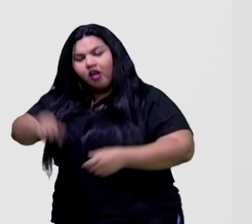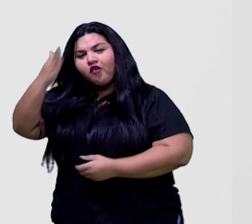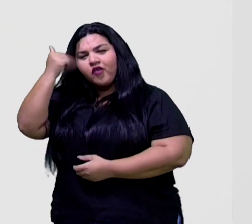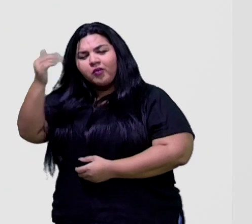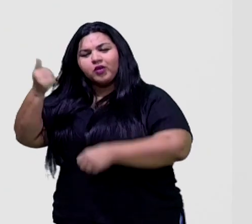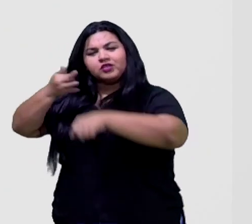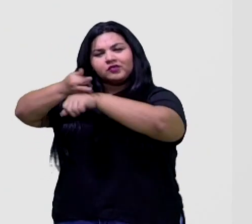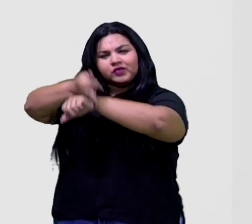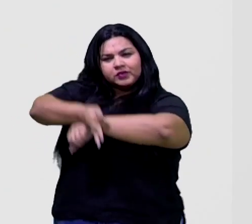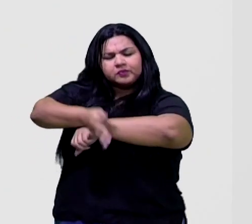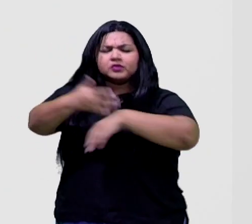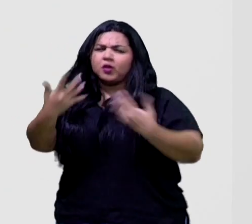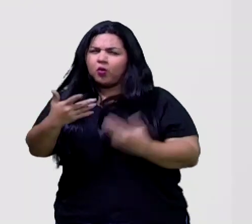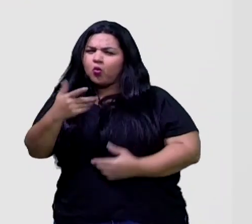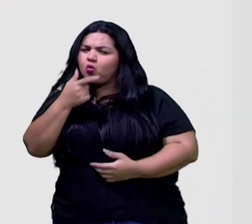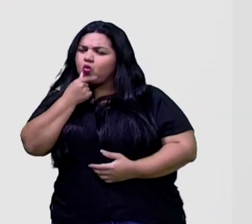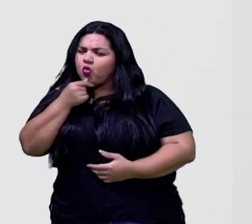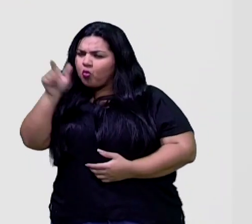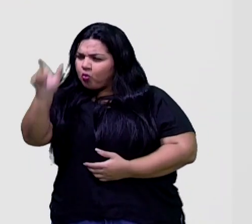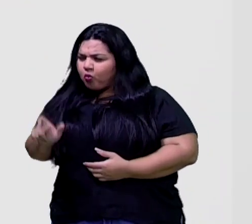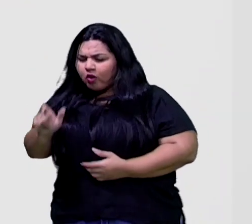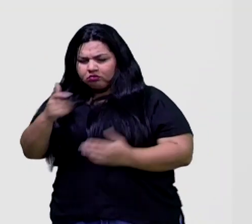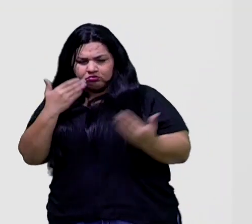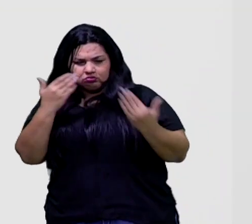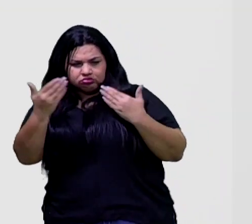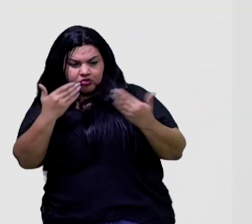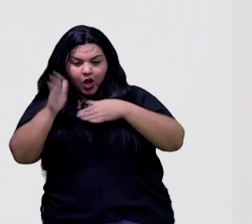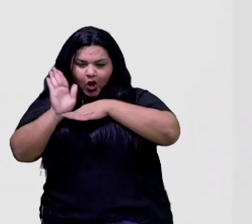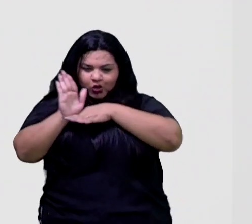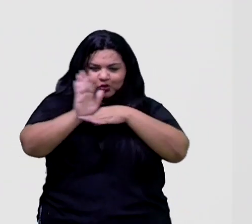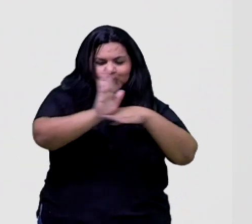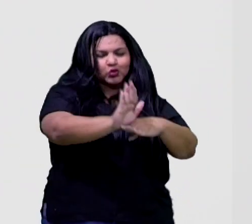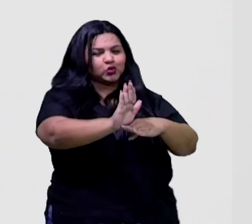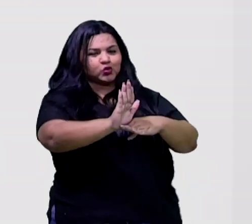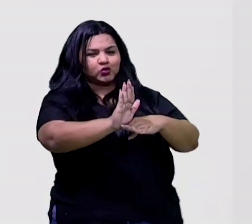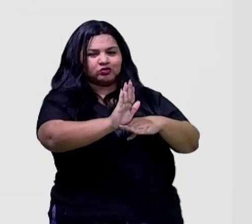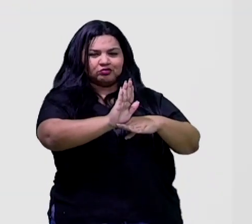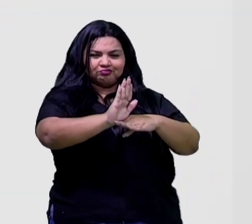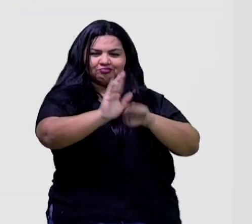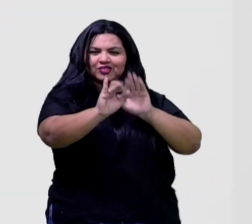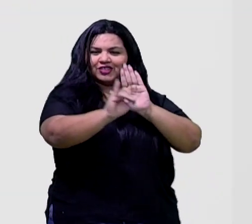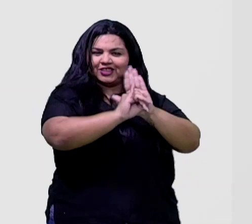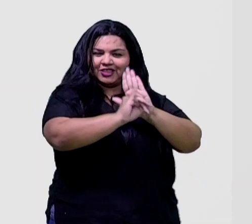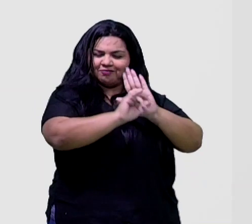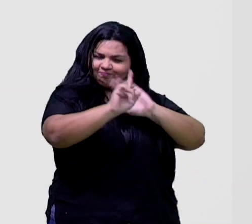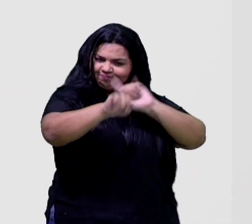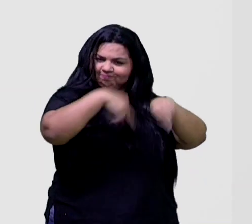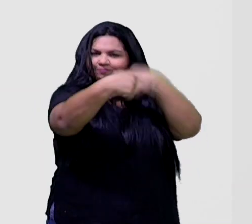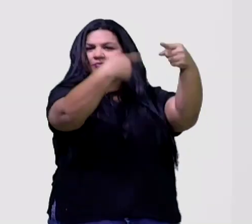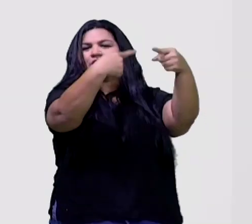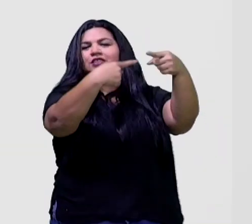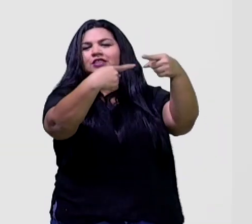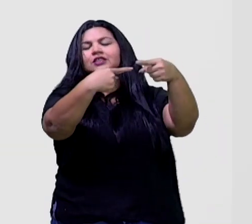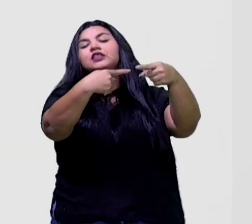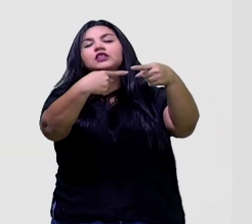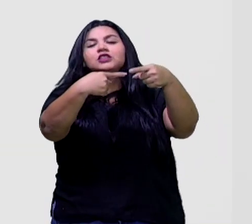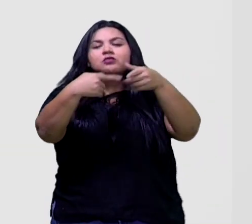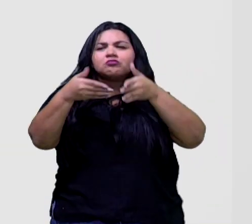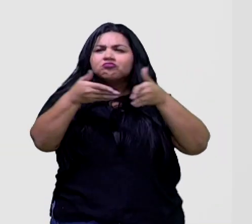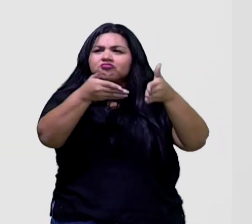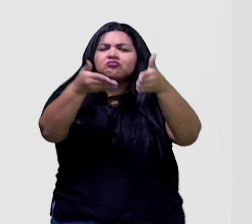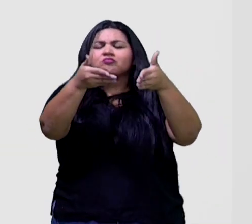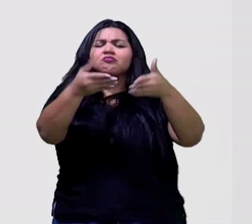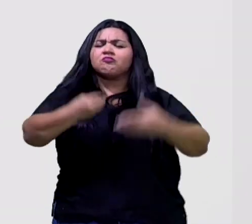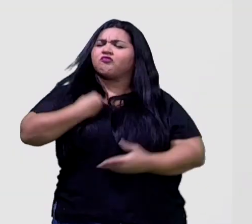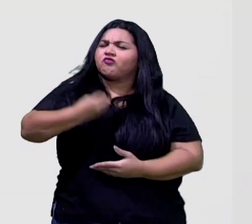universidade. Um psicólogo ajuda a formar a sua identidade e lidar com as emoções direcionando-o para a vida.